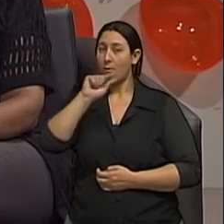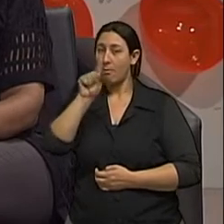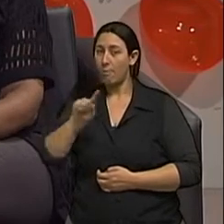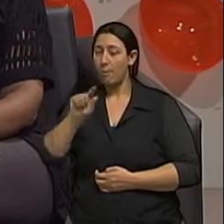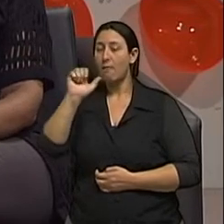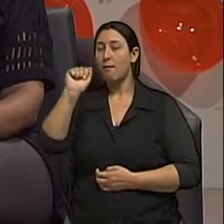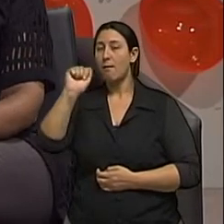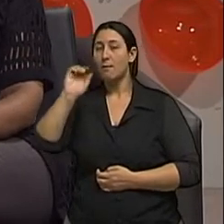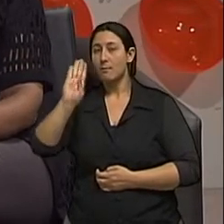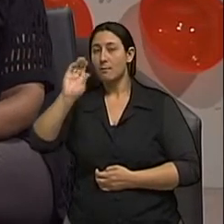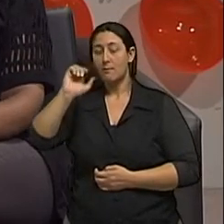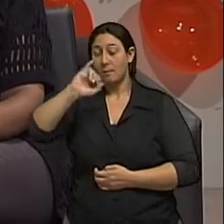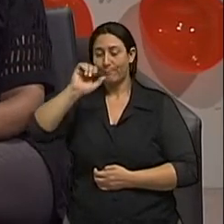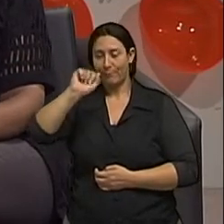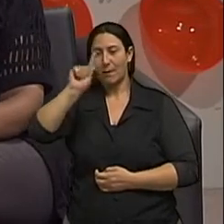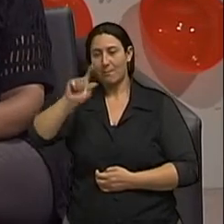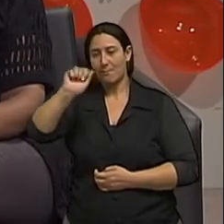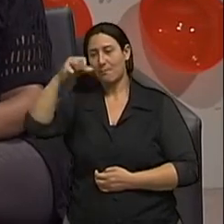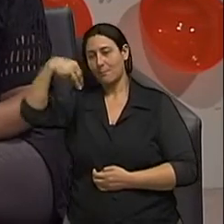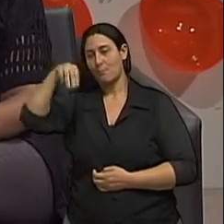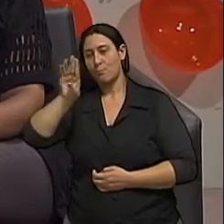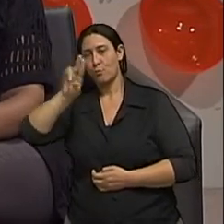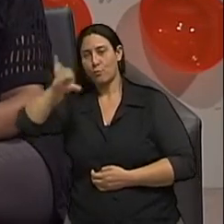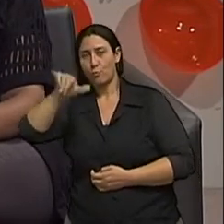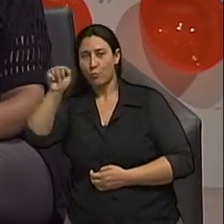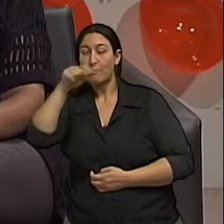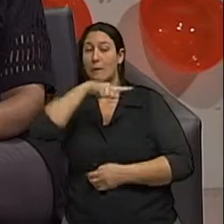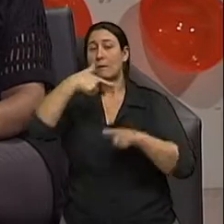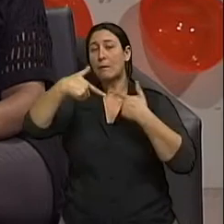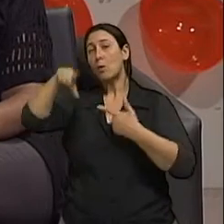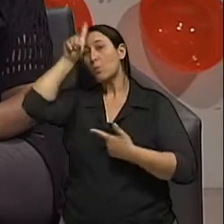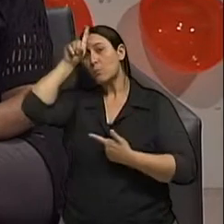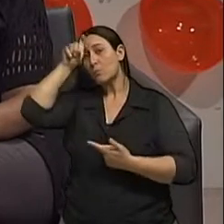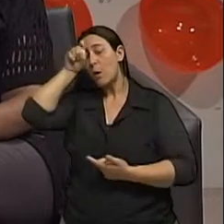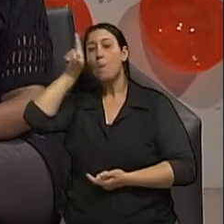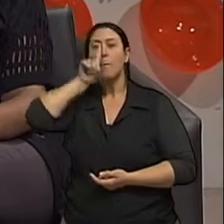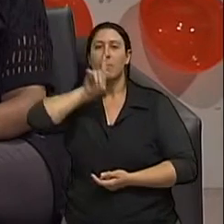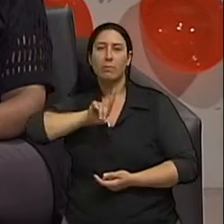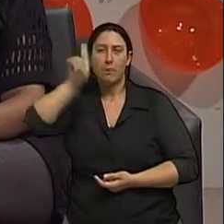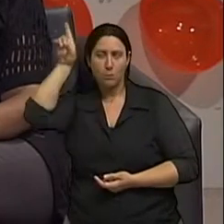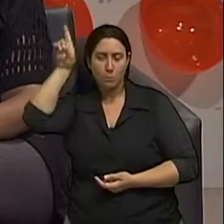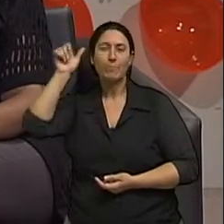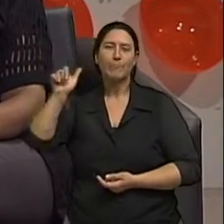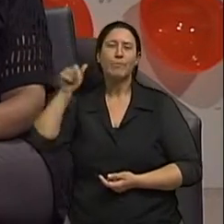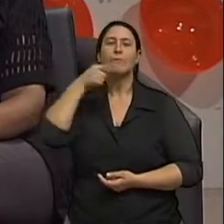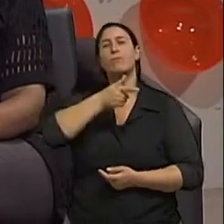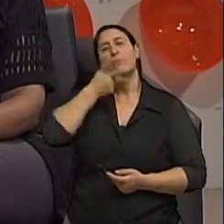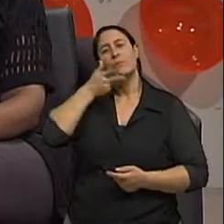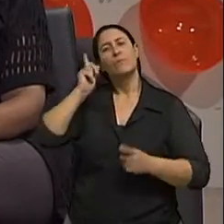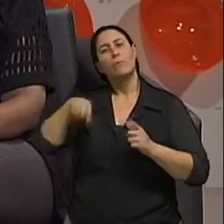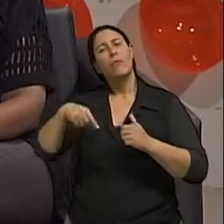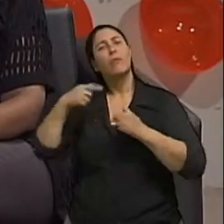Deus e a gente falou na primeira parte do programa sobre a questão da auto-observação do nosso corpo